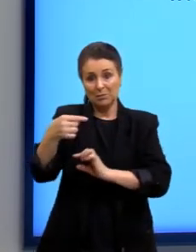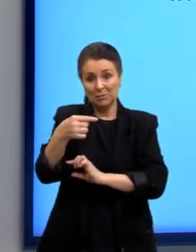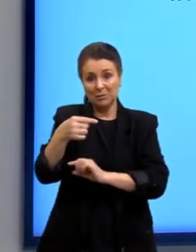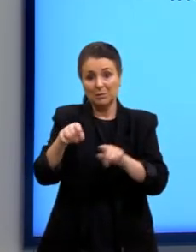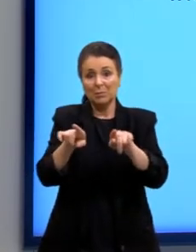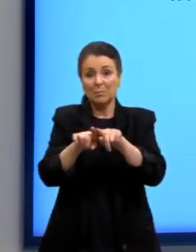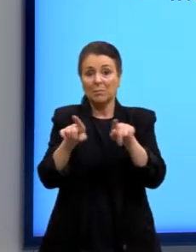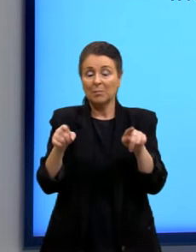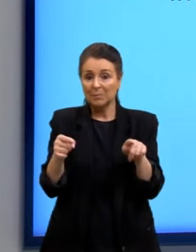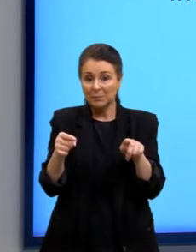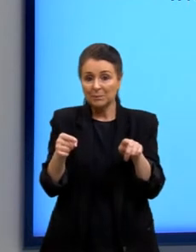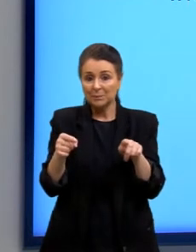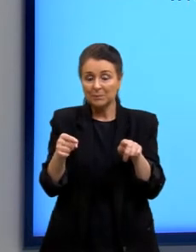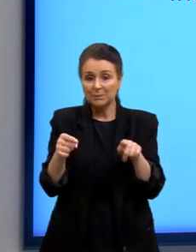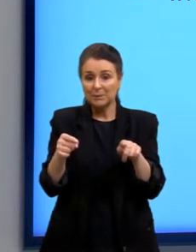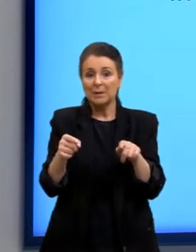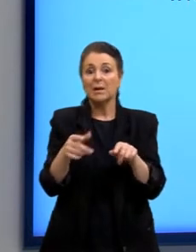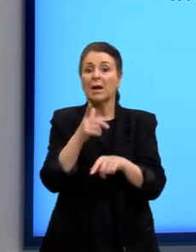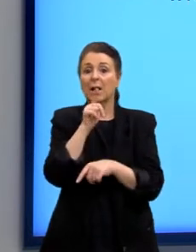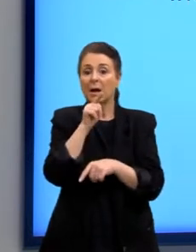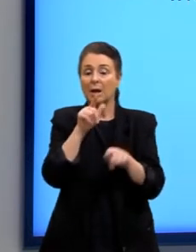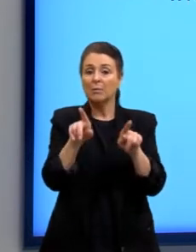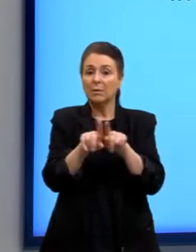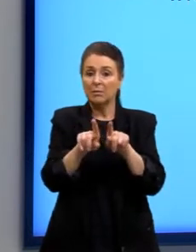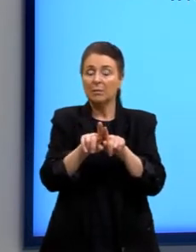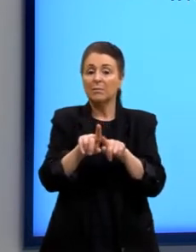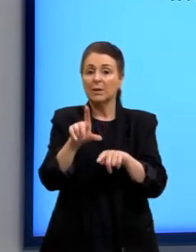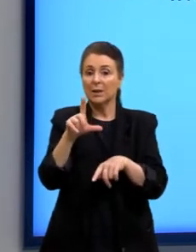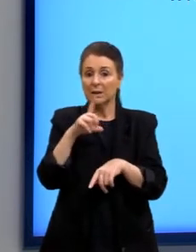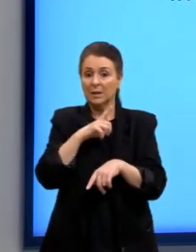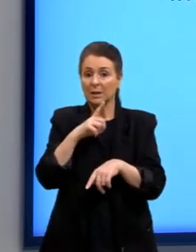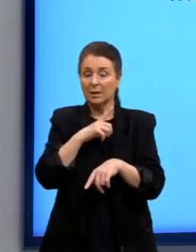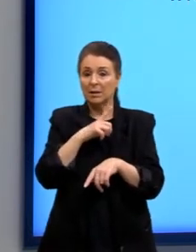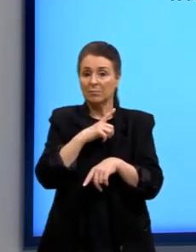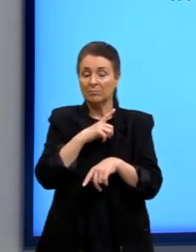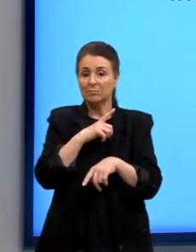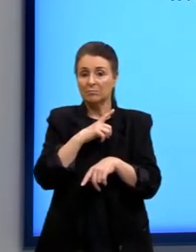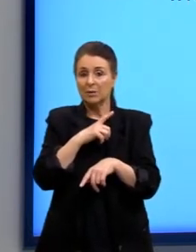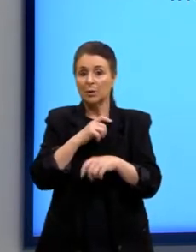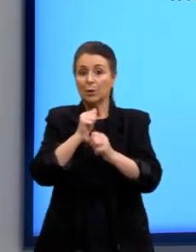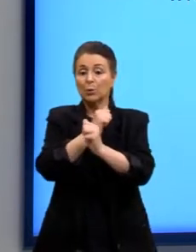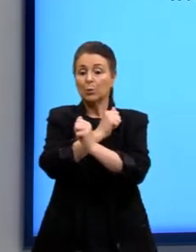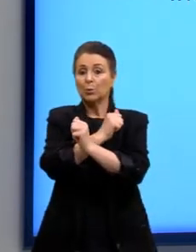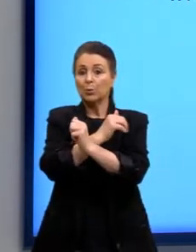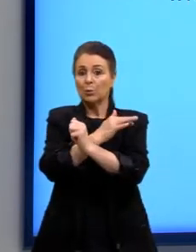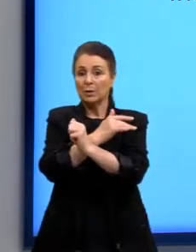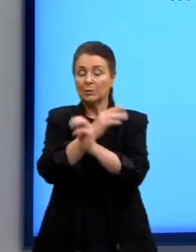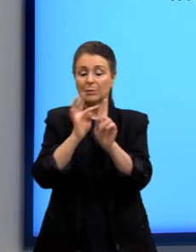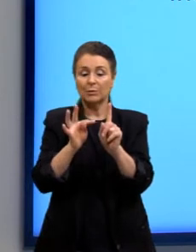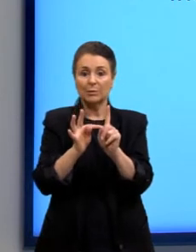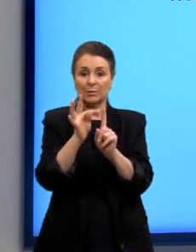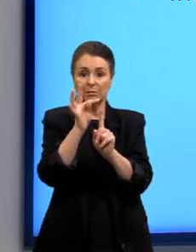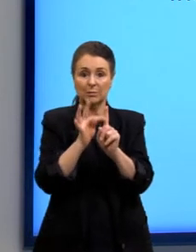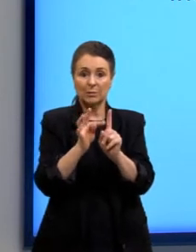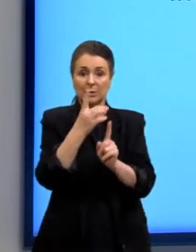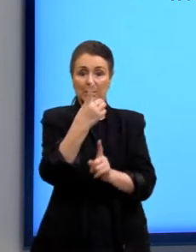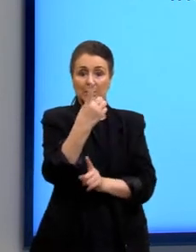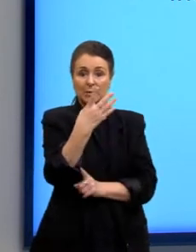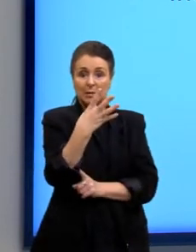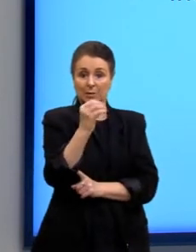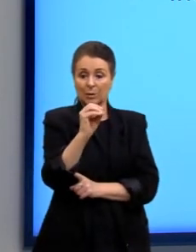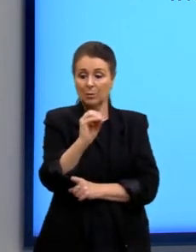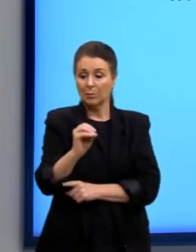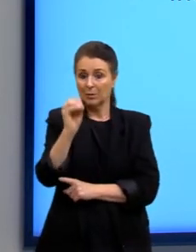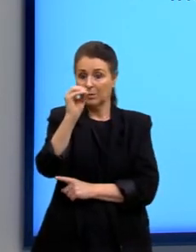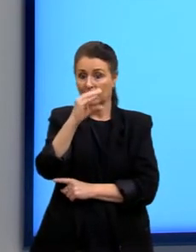a água também. E aí eu tenho a presença do ácido e temperaturas em torno de 140 graus.